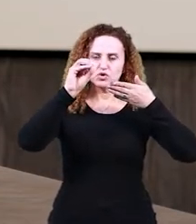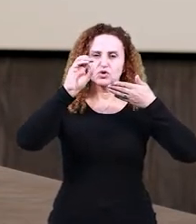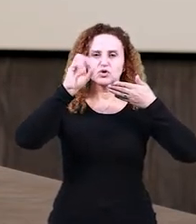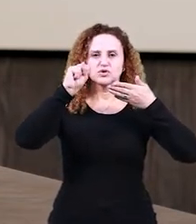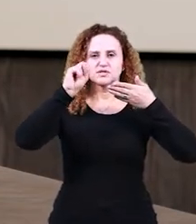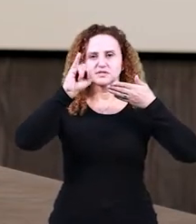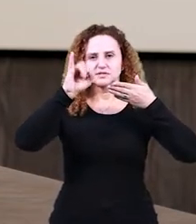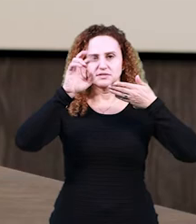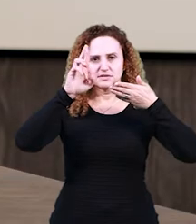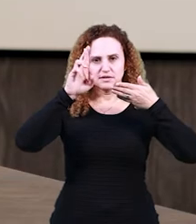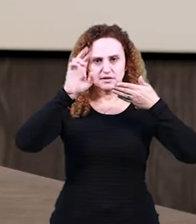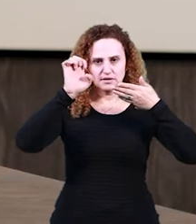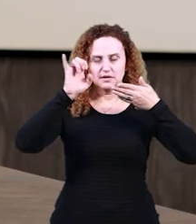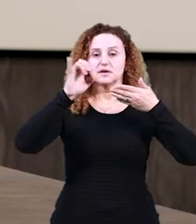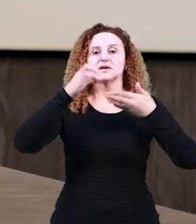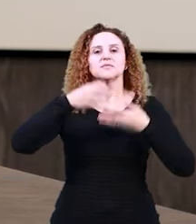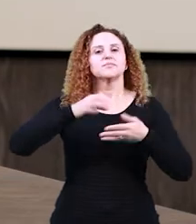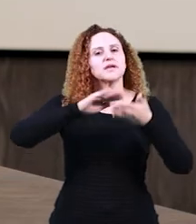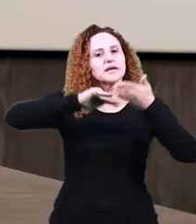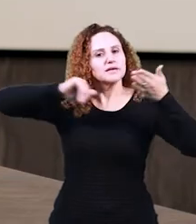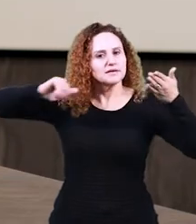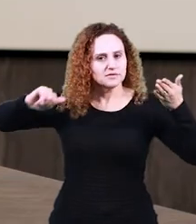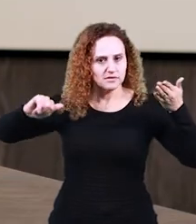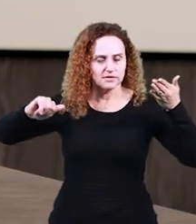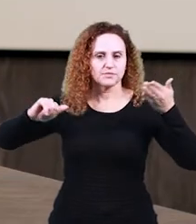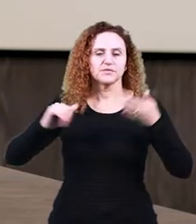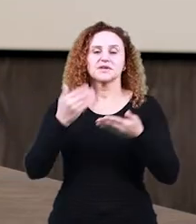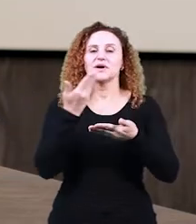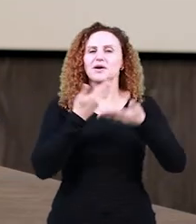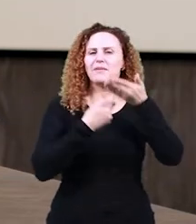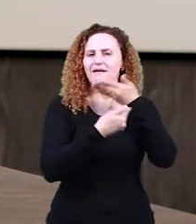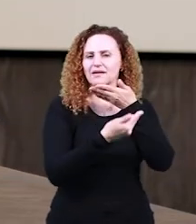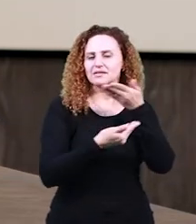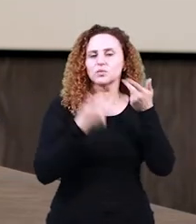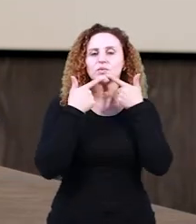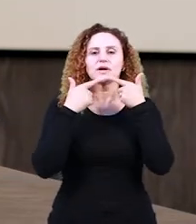ela vai se voltar para essa relação entre língua e sociedade.